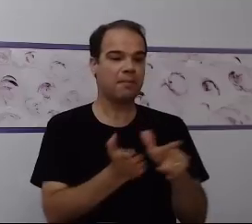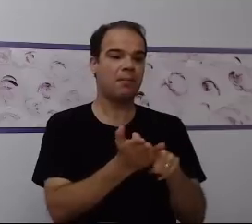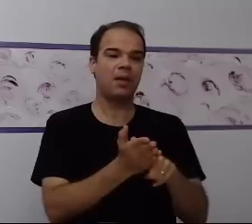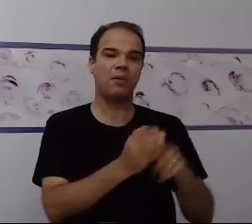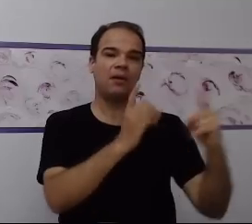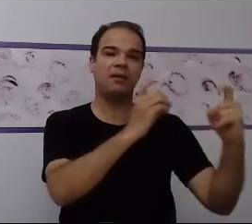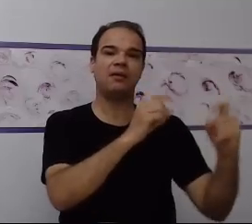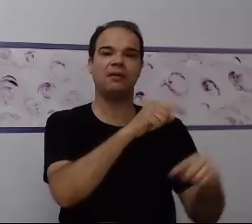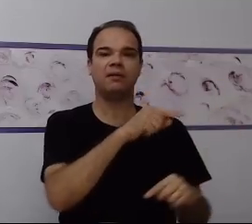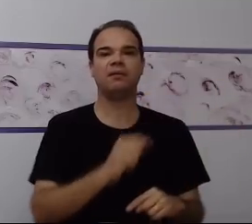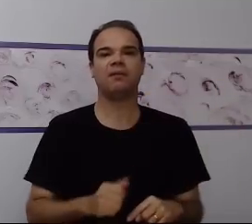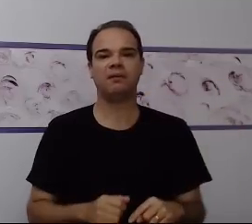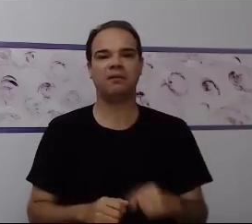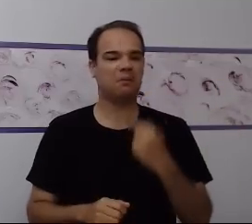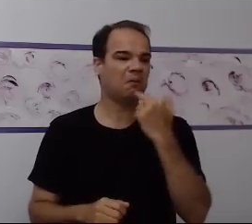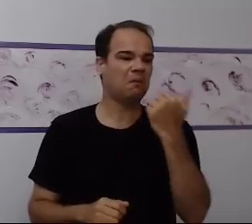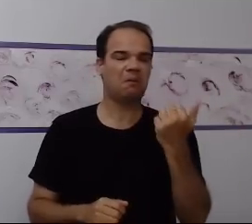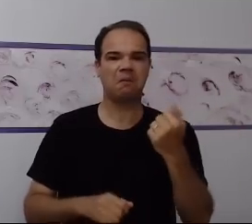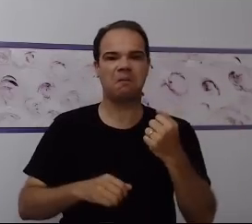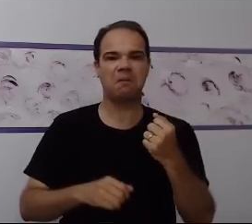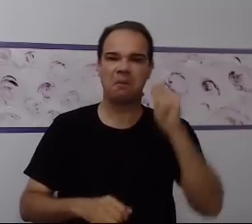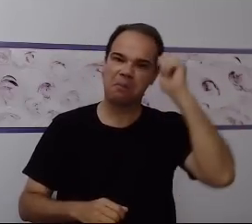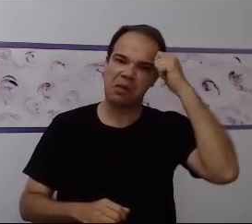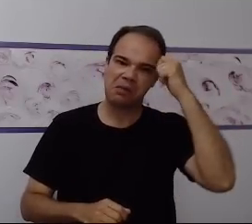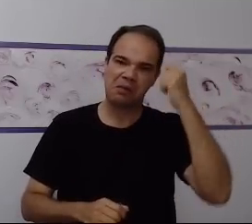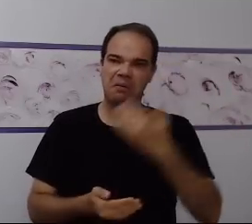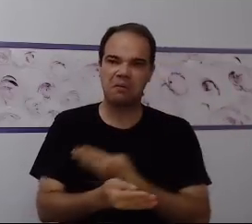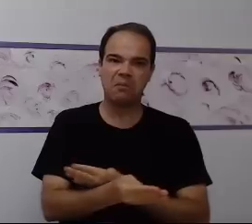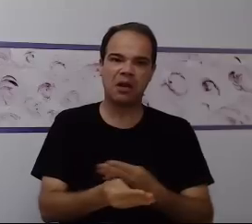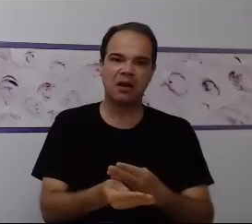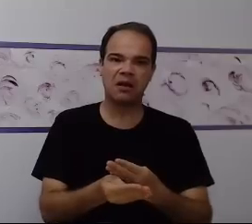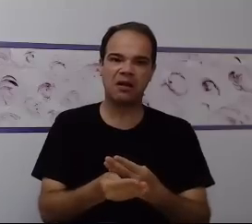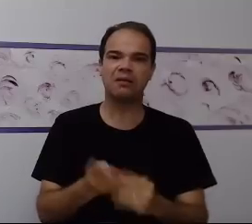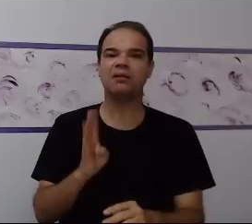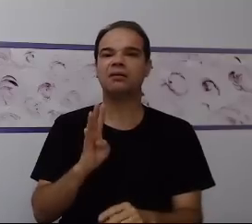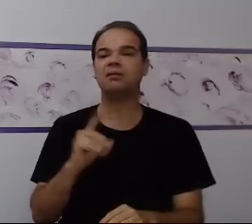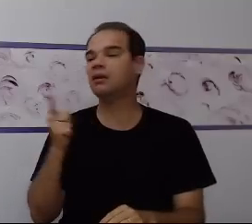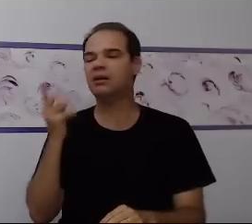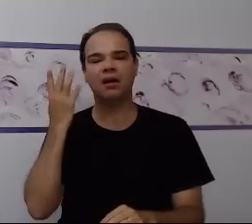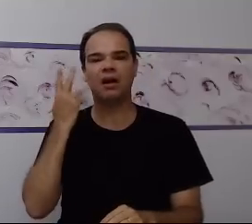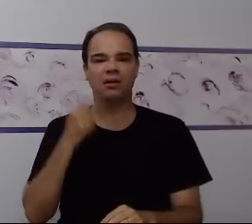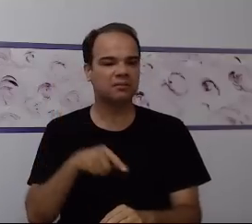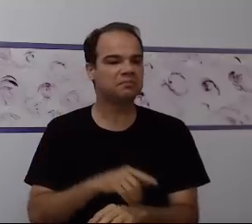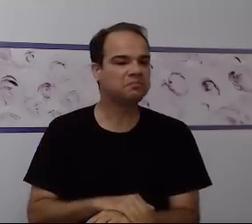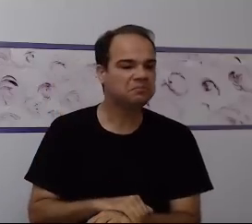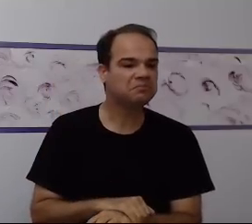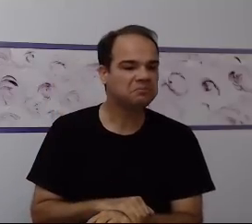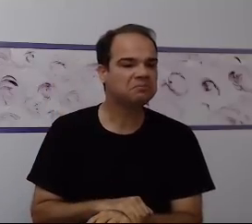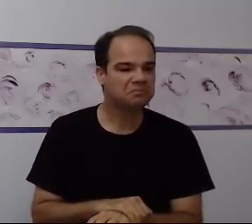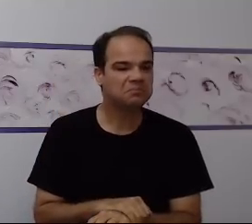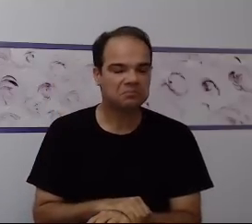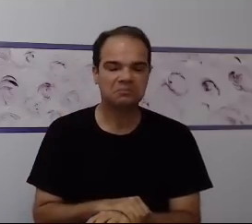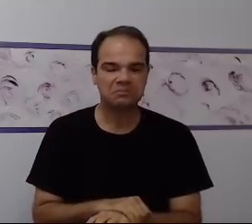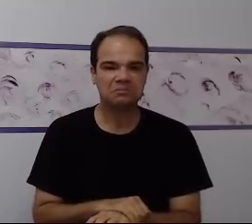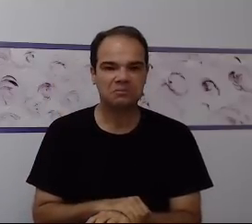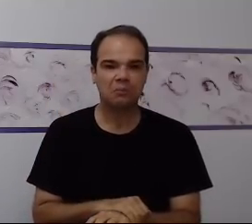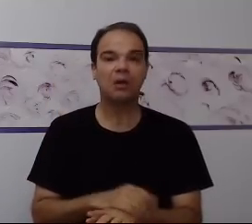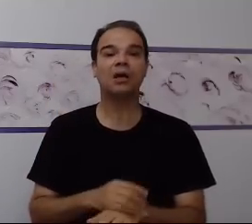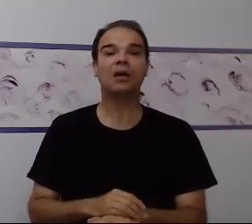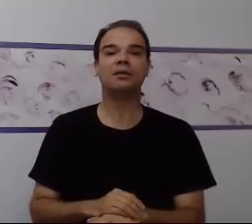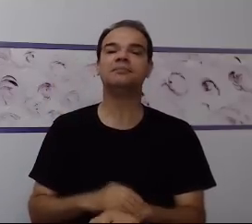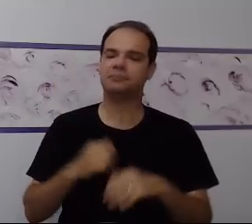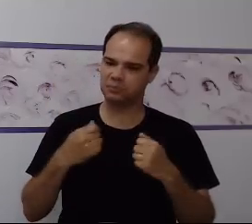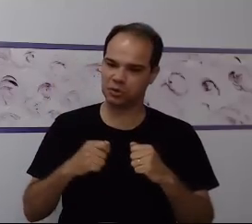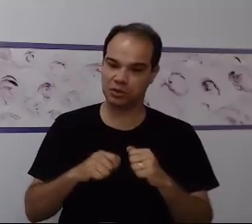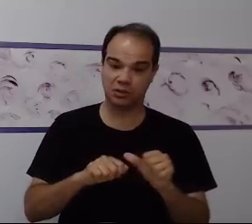mecânica. como eu vou tornar isso muito mais agradável para essa criança? Vivenciando o mais real possível.